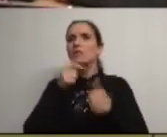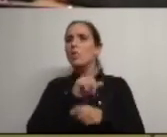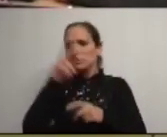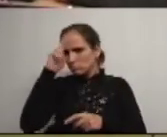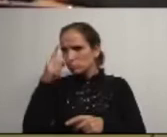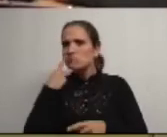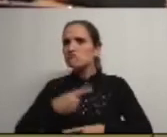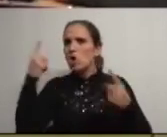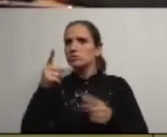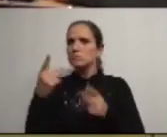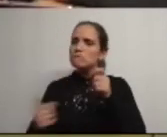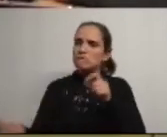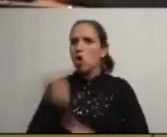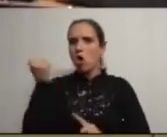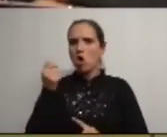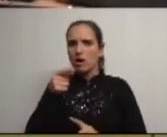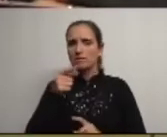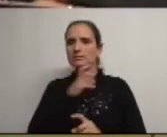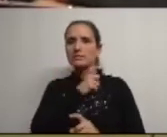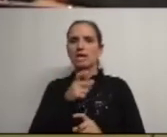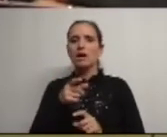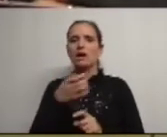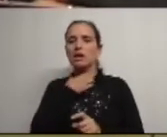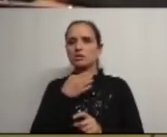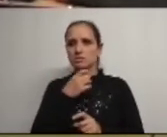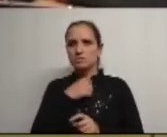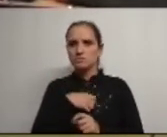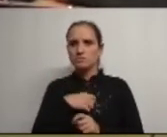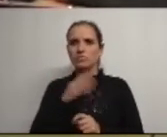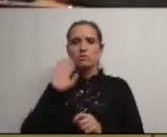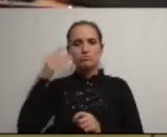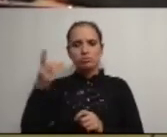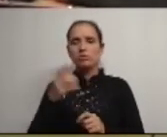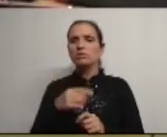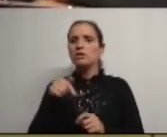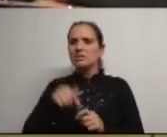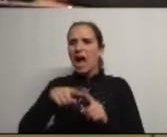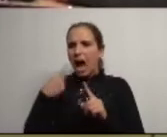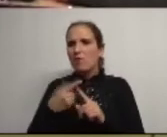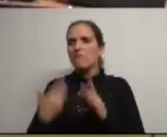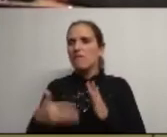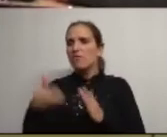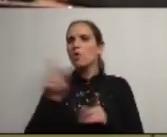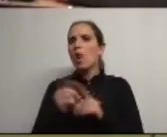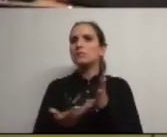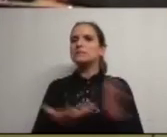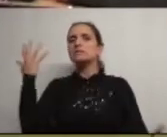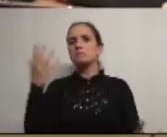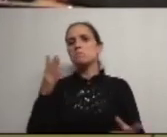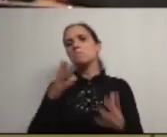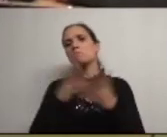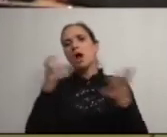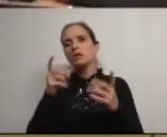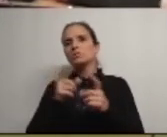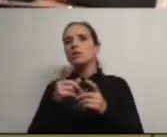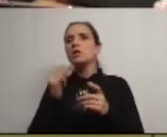capazes de vencer a crise porque eu estou convencido que nos últimos meia dúzia de anos este ano vai ser o ano que atingimos maior